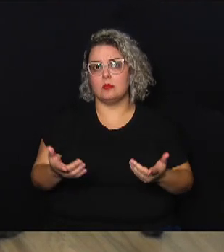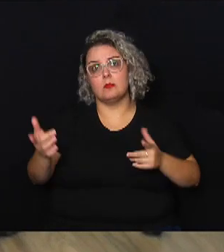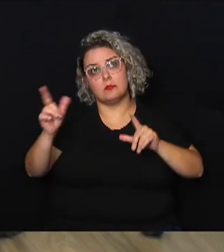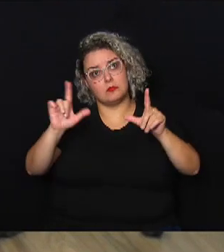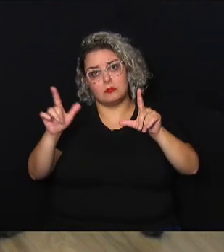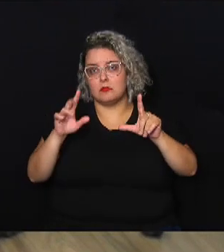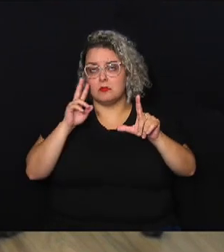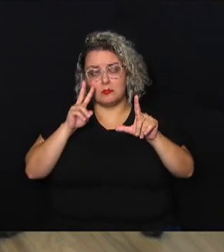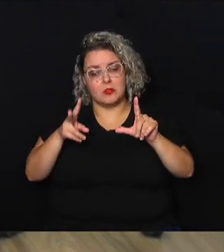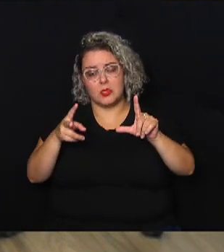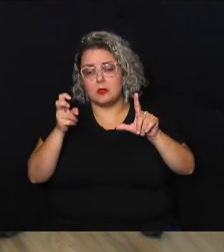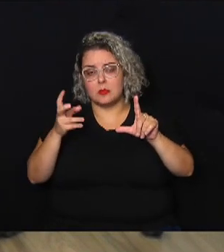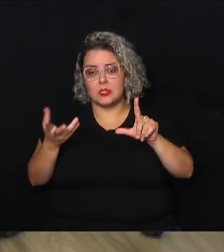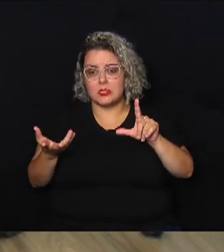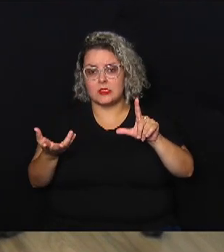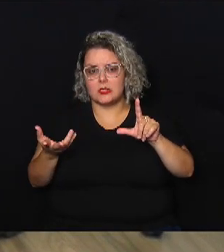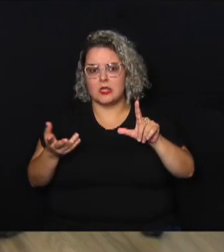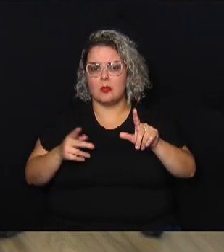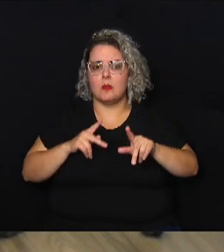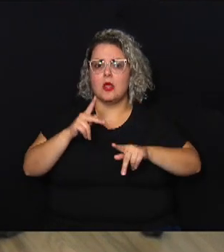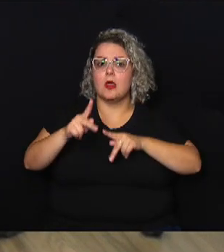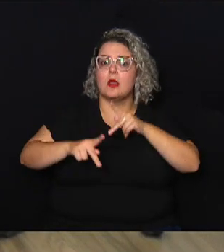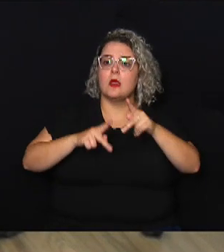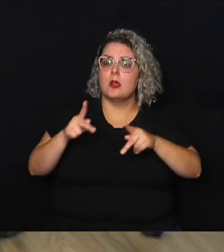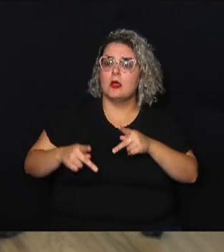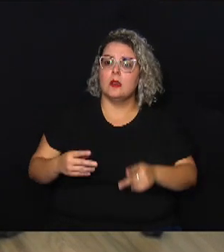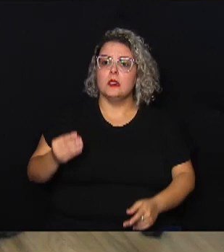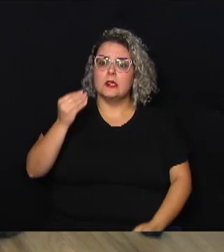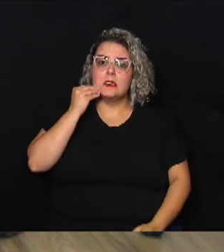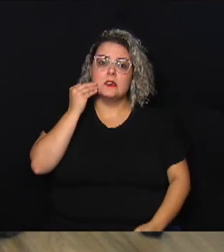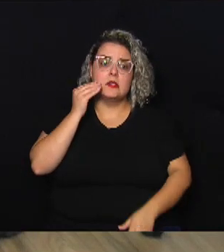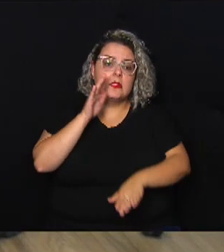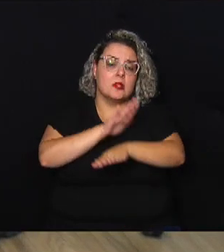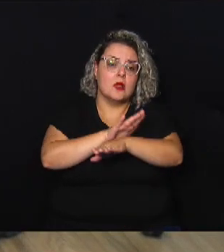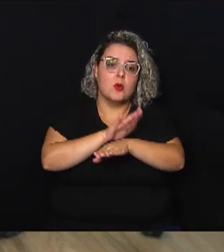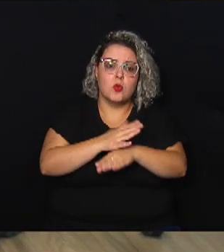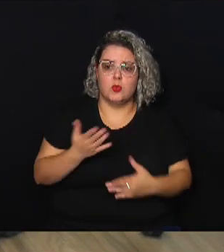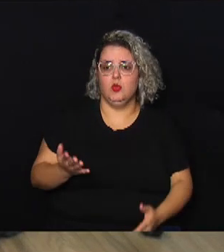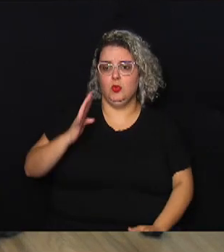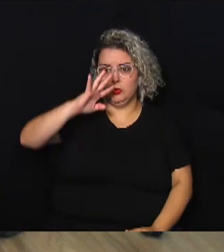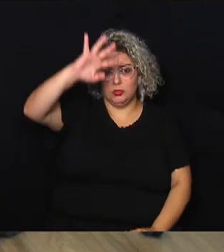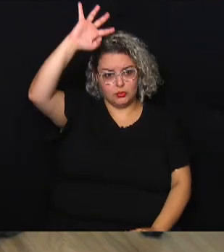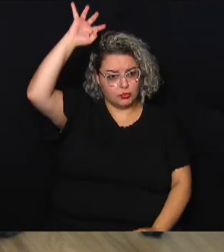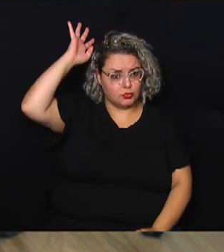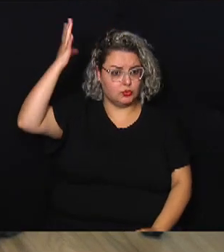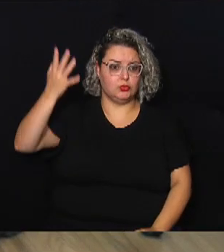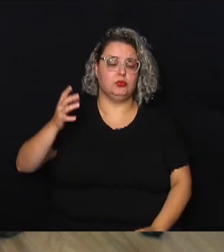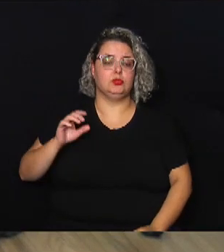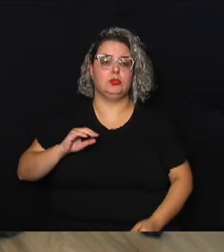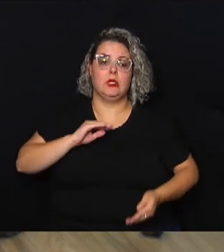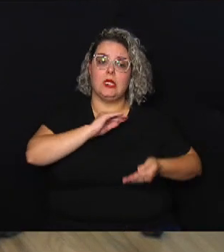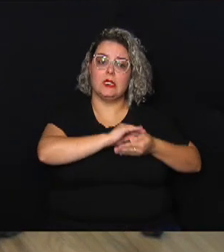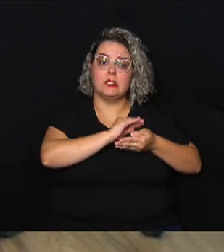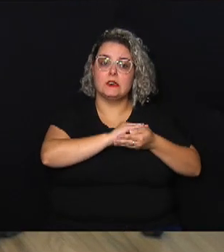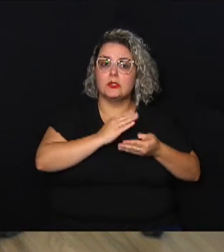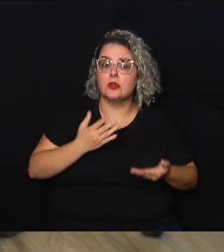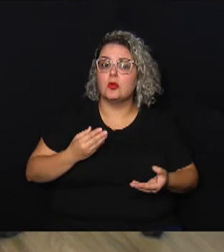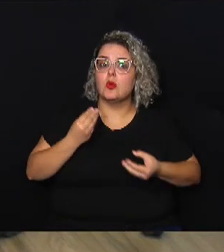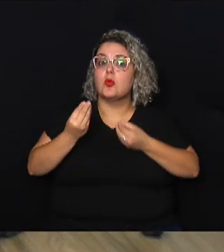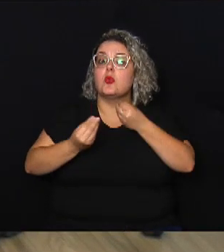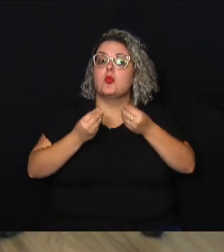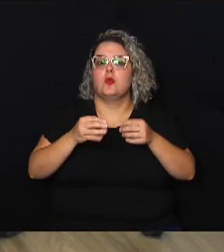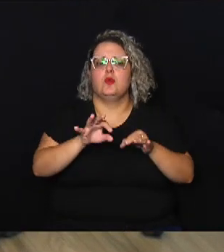percebe que a população tenta até ajudar muitas vezes o corpo de bombeiros a Defesa Civil como que é